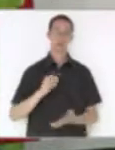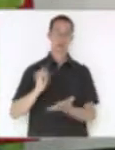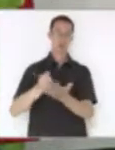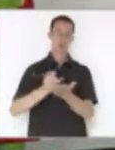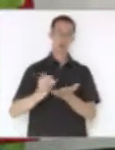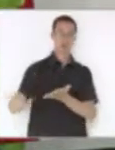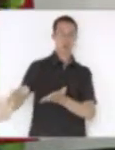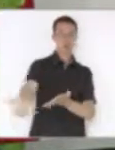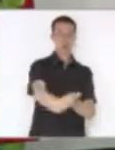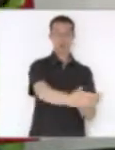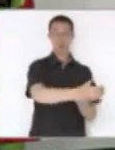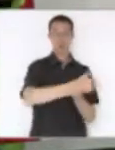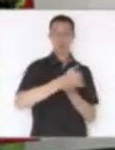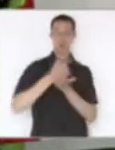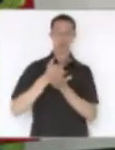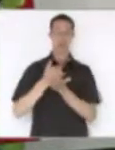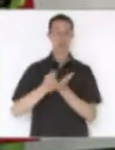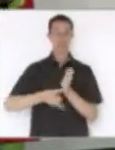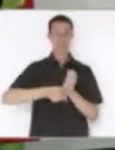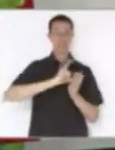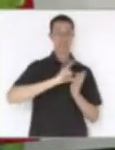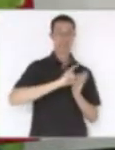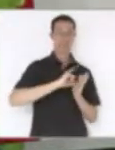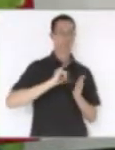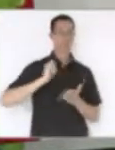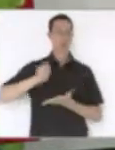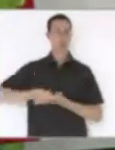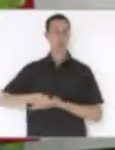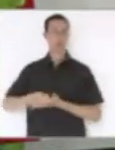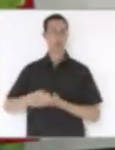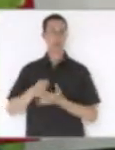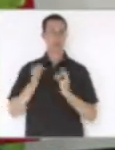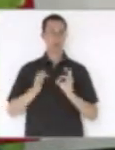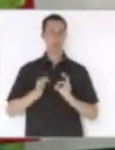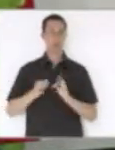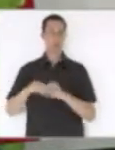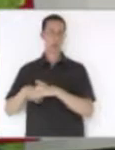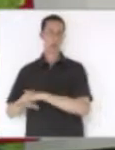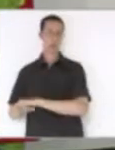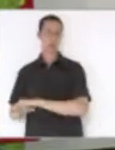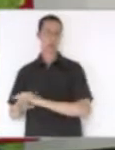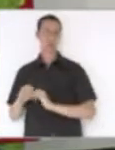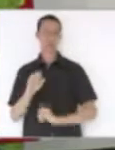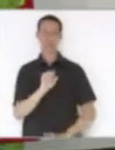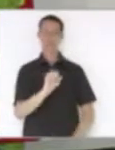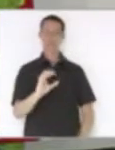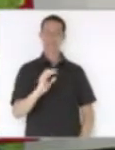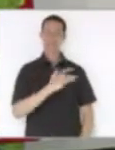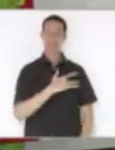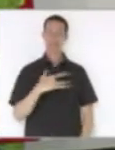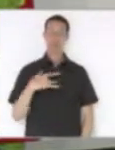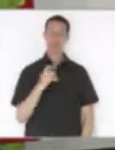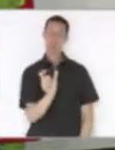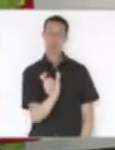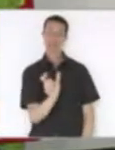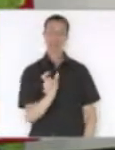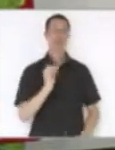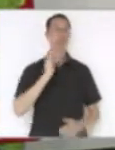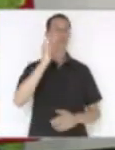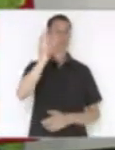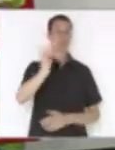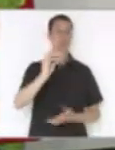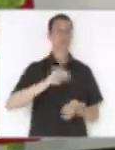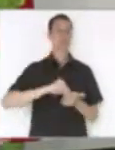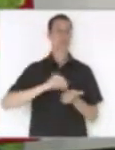paga aquilo que deveria colocar no caixa do SC Saúde e, no futuro, vai